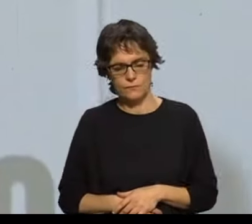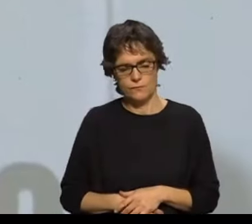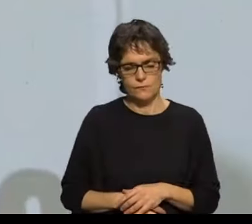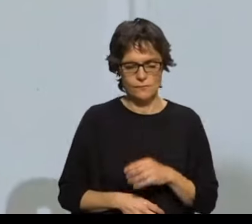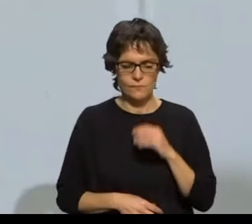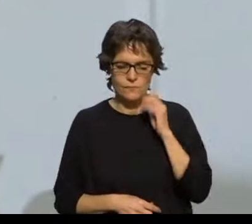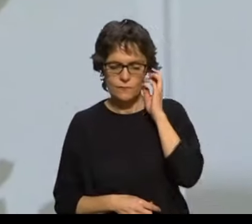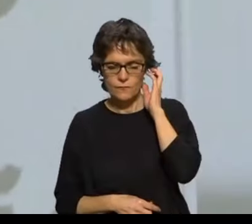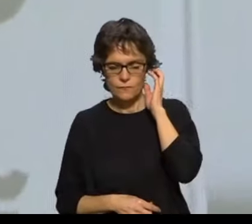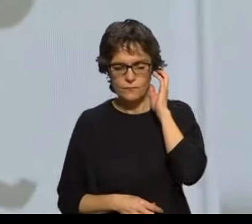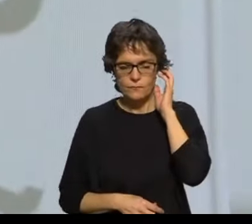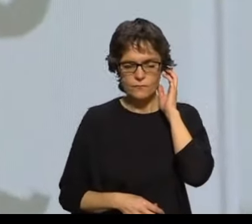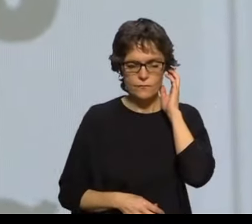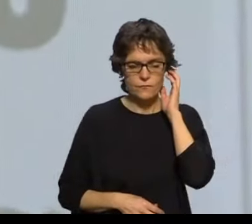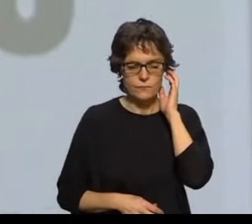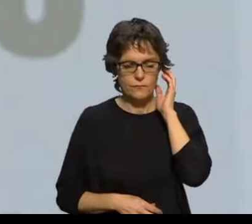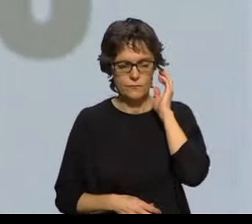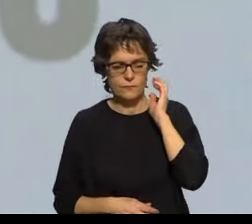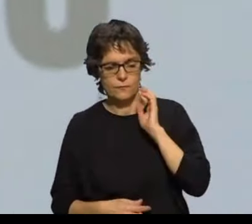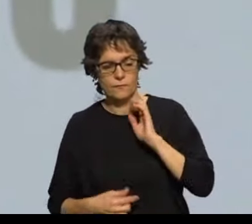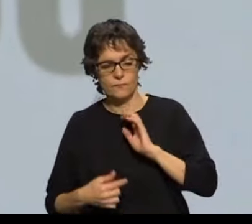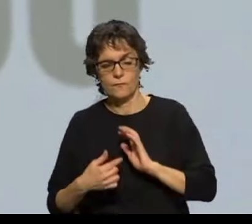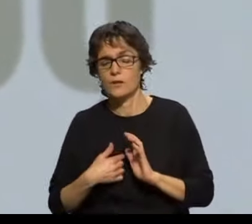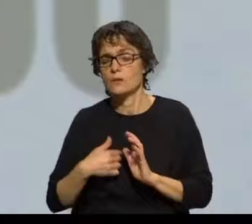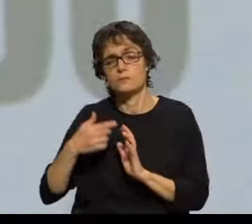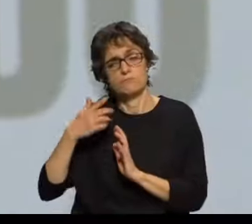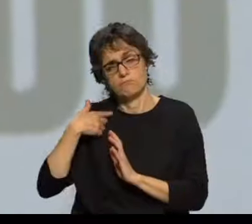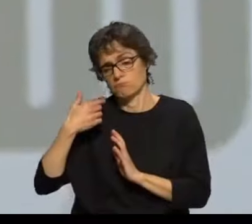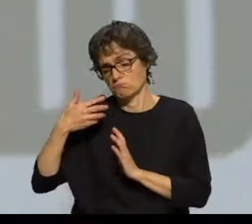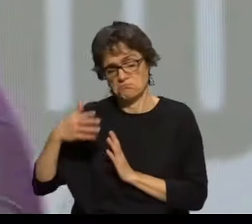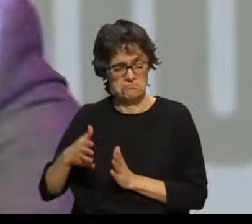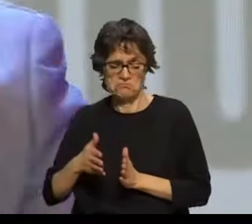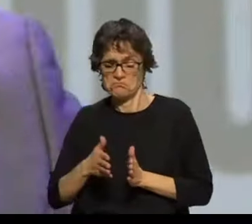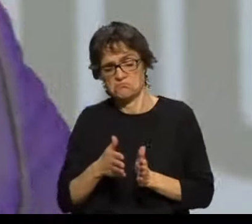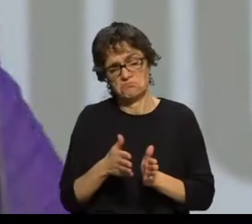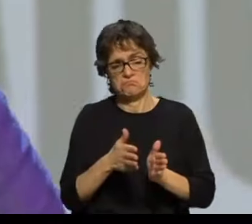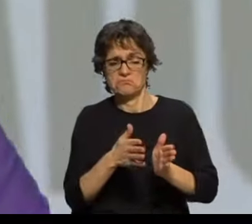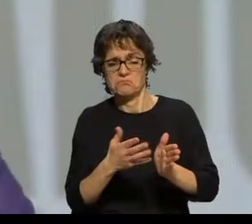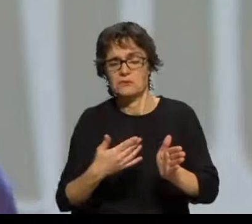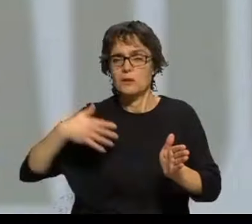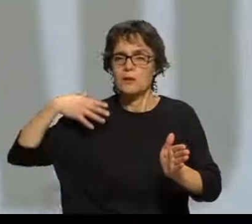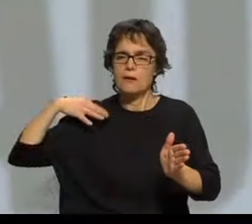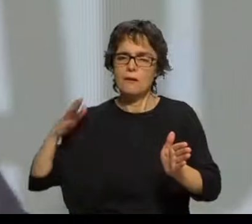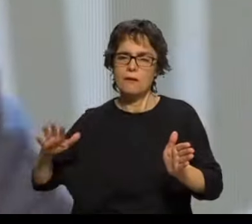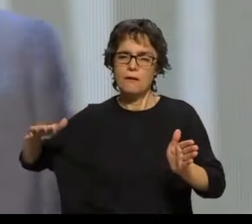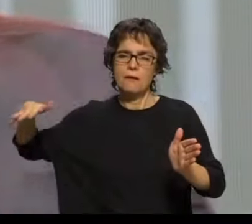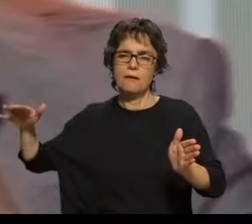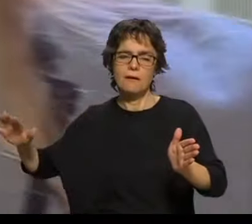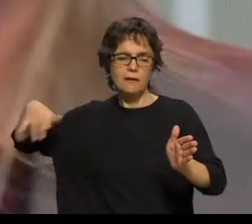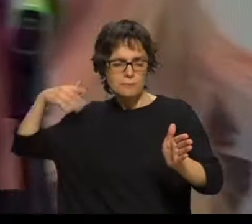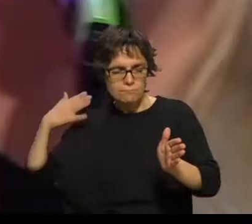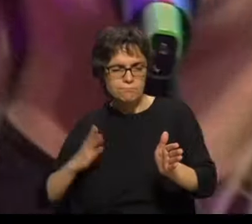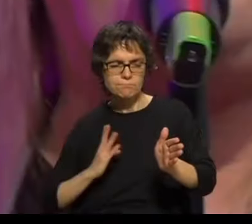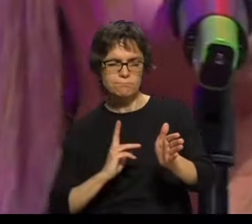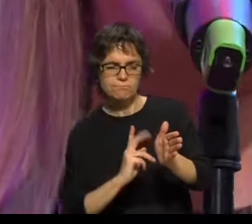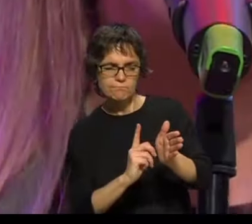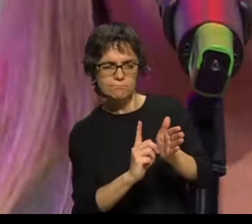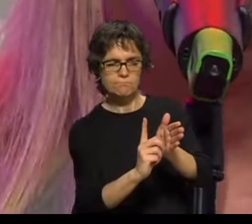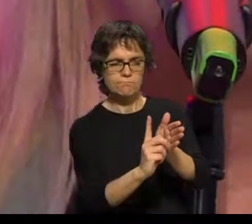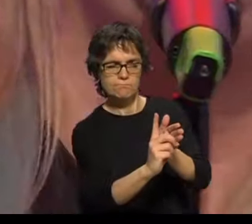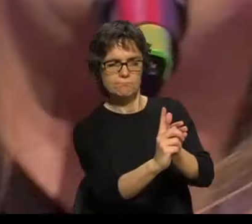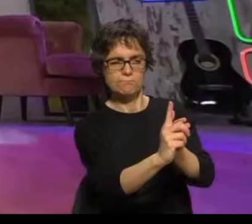Vou seguir outra direção Ganhei asas para voar, não vou mais